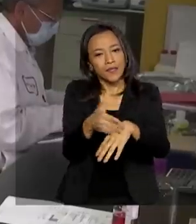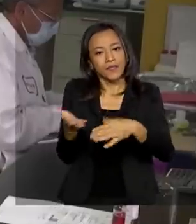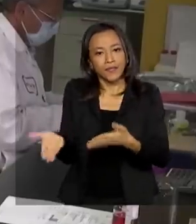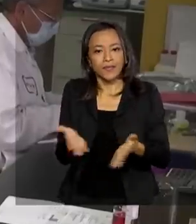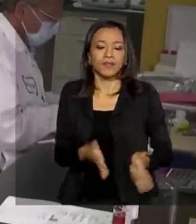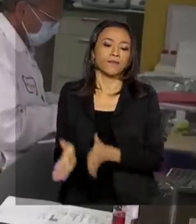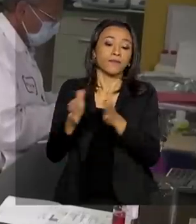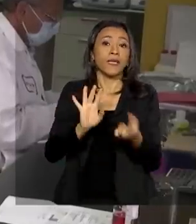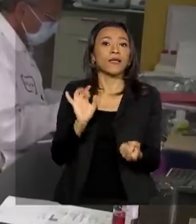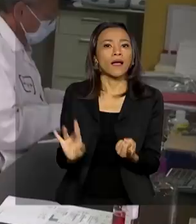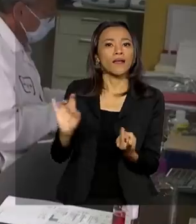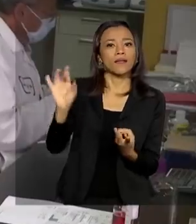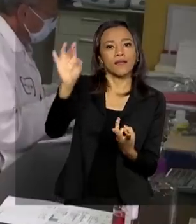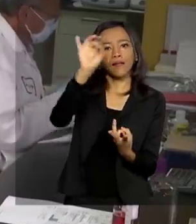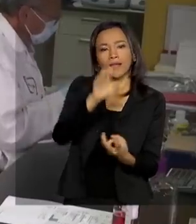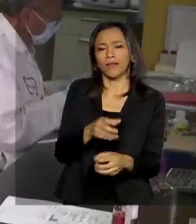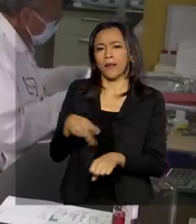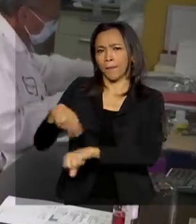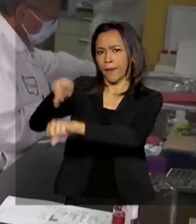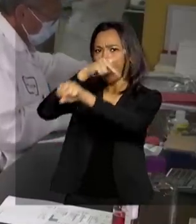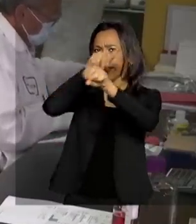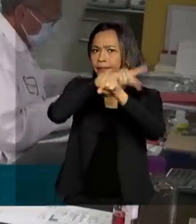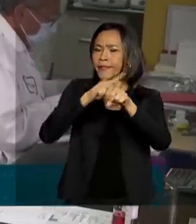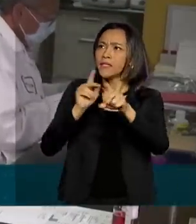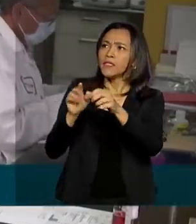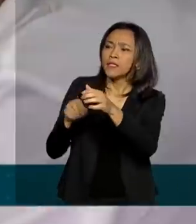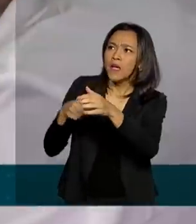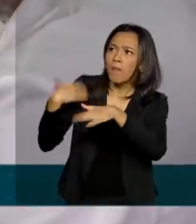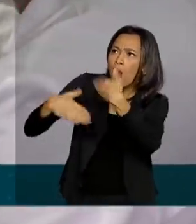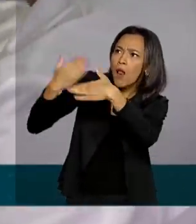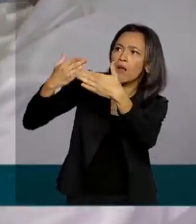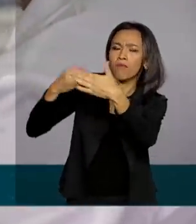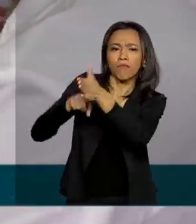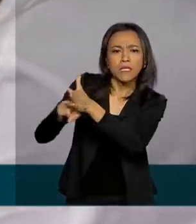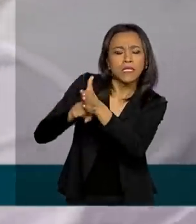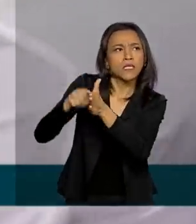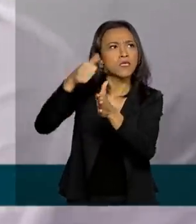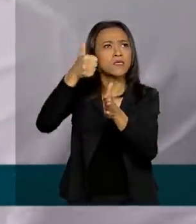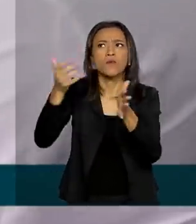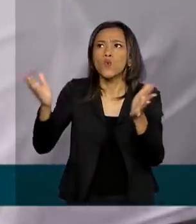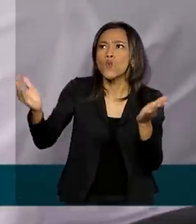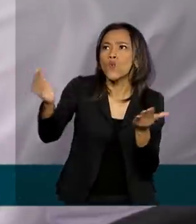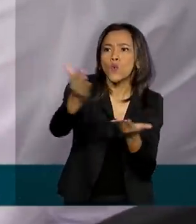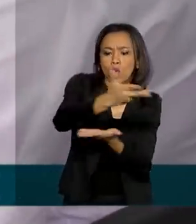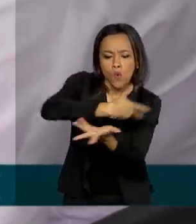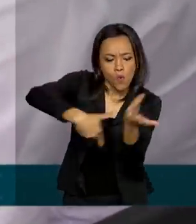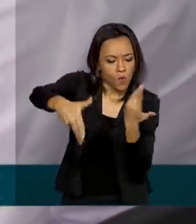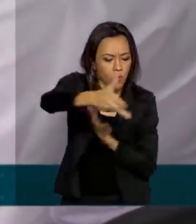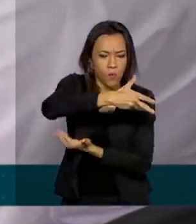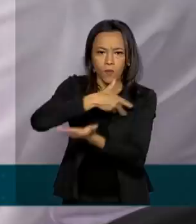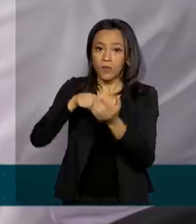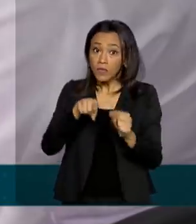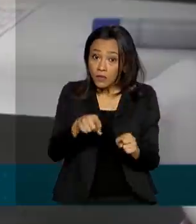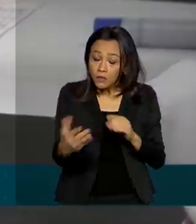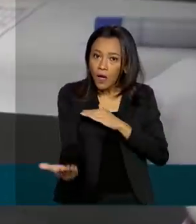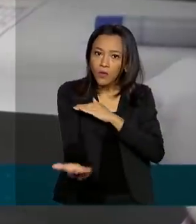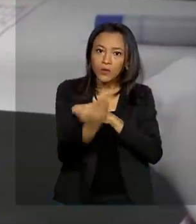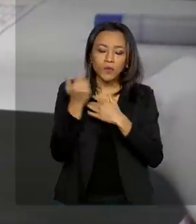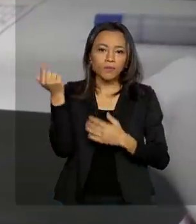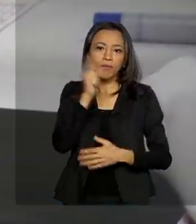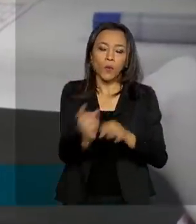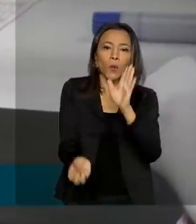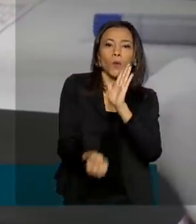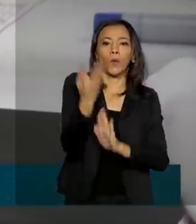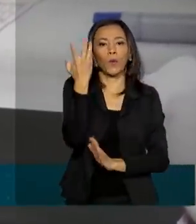país compartilha conhecimentos e avanços em suas pesquisas. A união de todos pode levar ao desenvolvimento de uma vacina